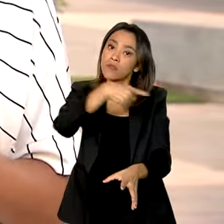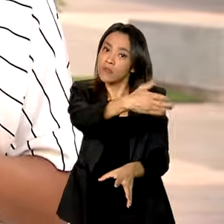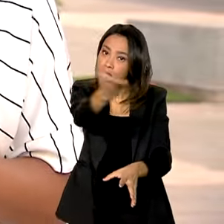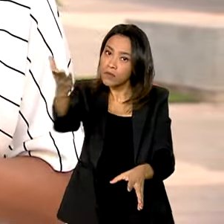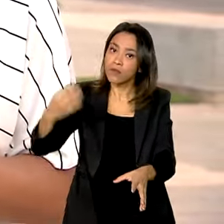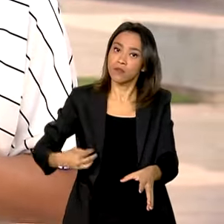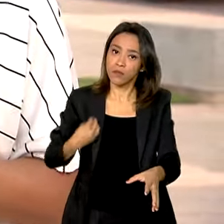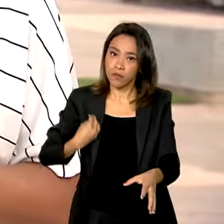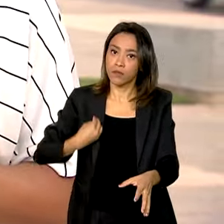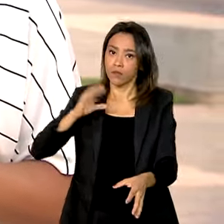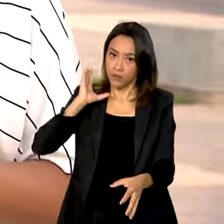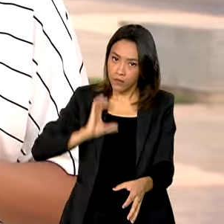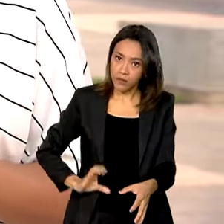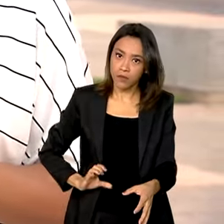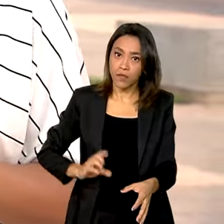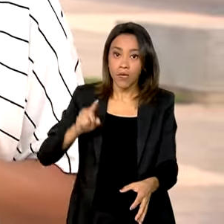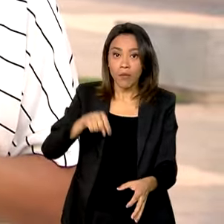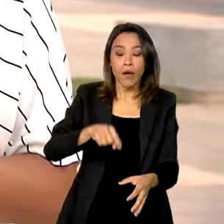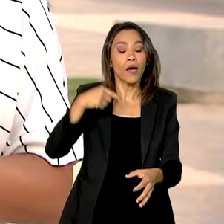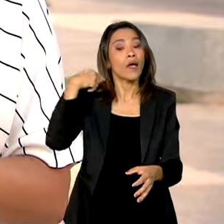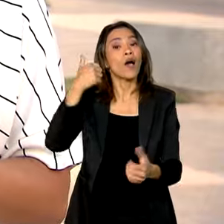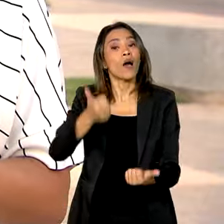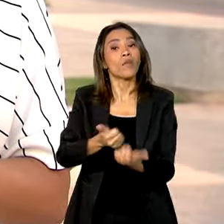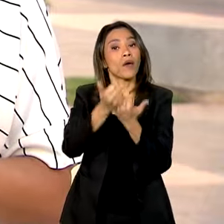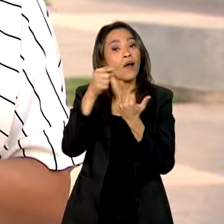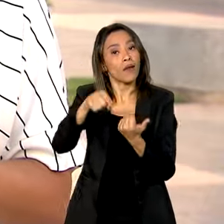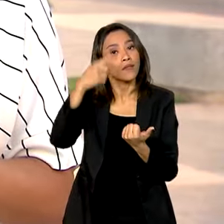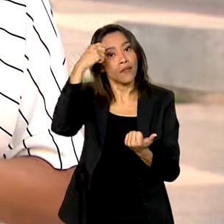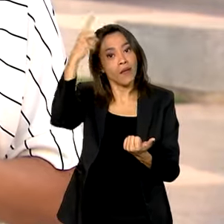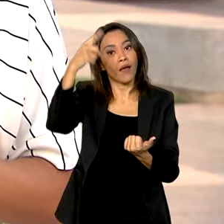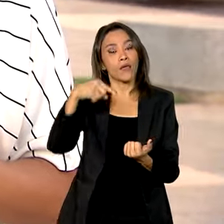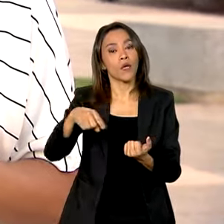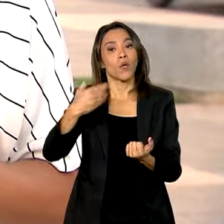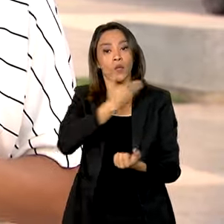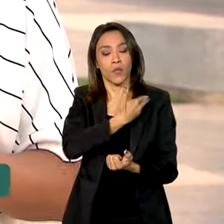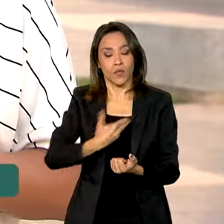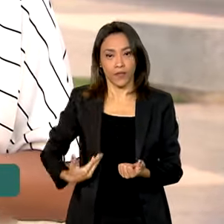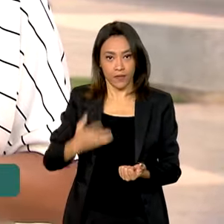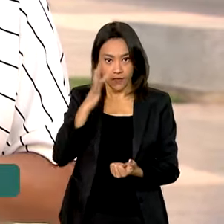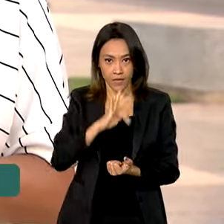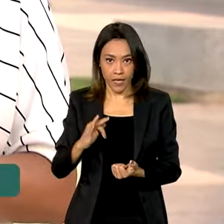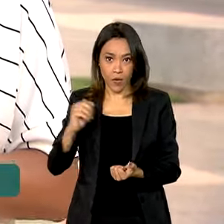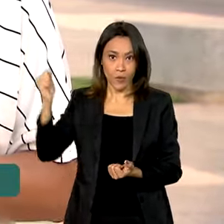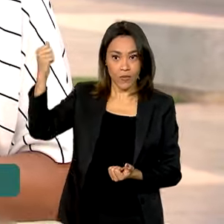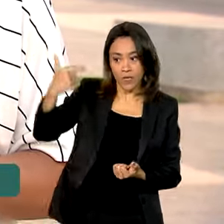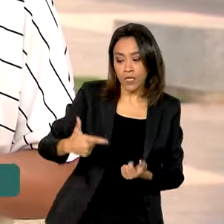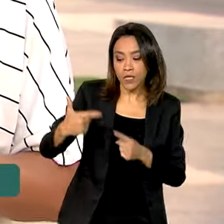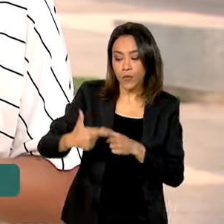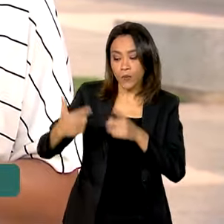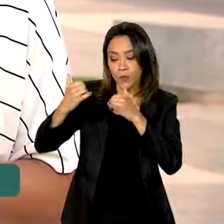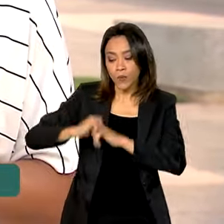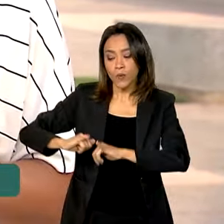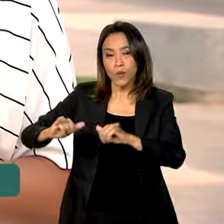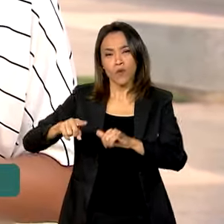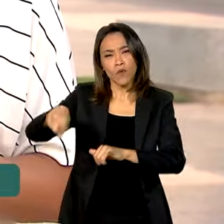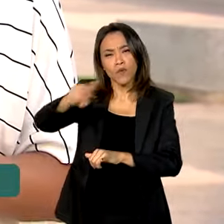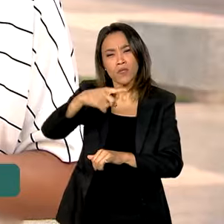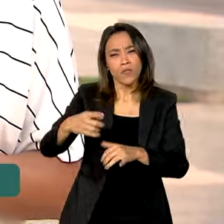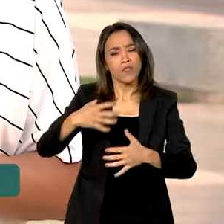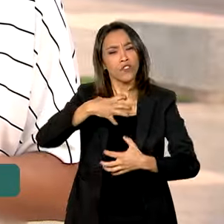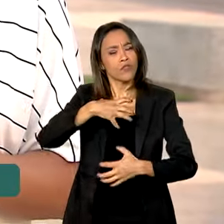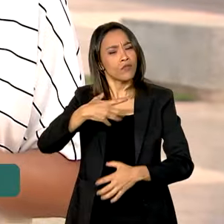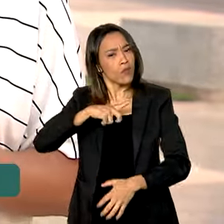cidadão. Para reforçar esta ideia, o governo federal lançou a segunda etapa do programa Crie Este Hábito,